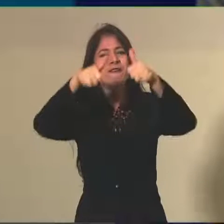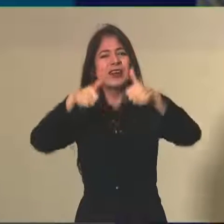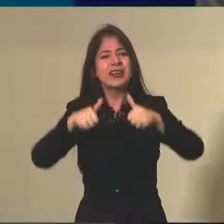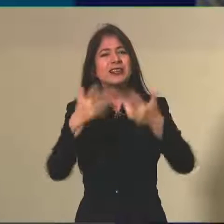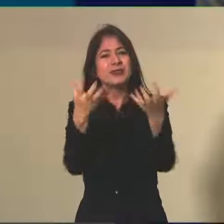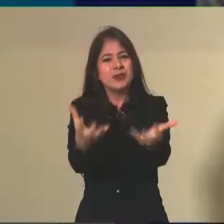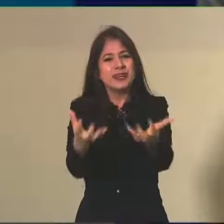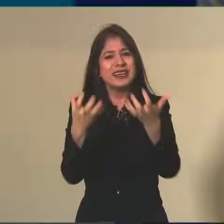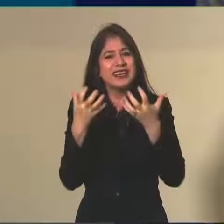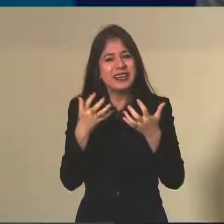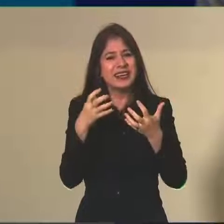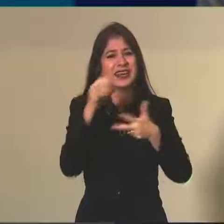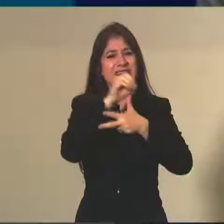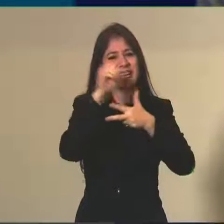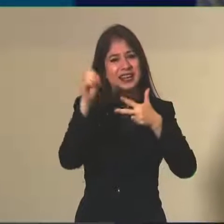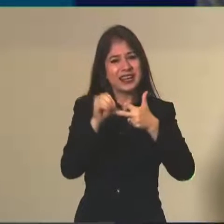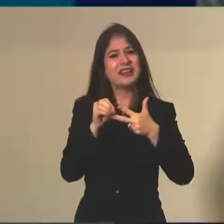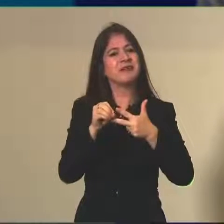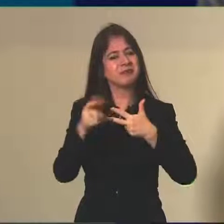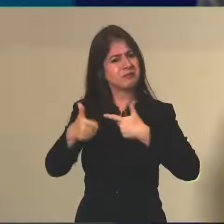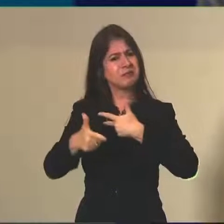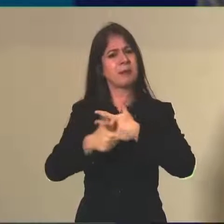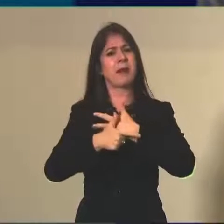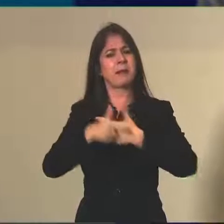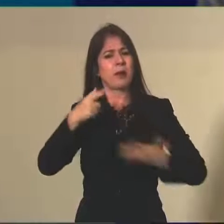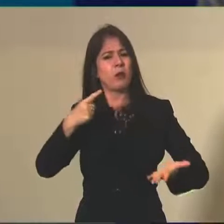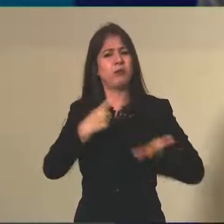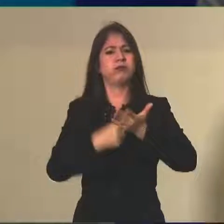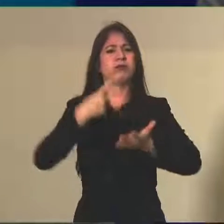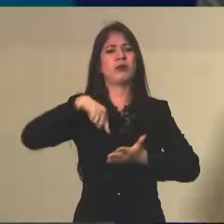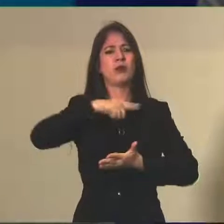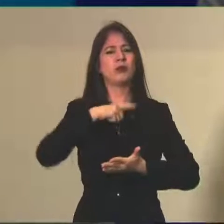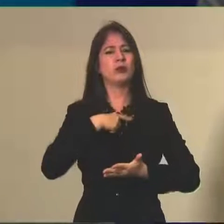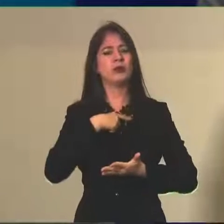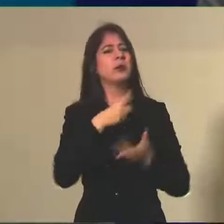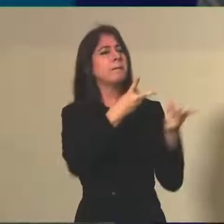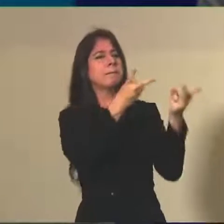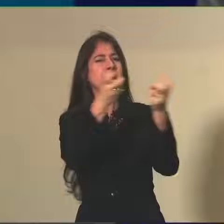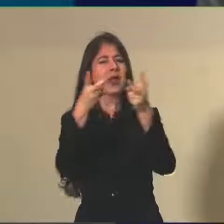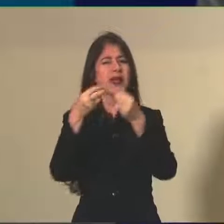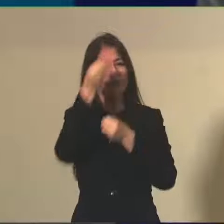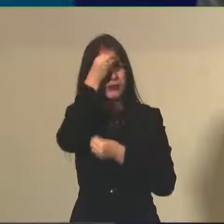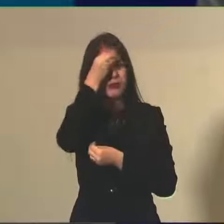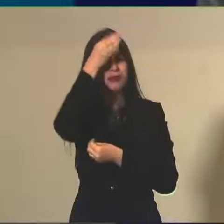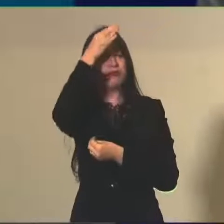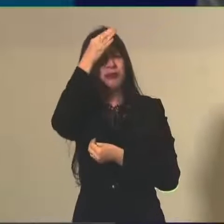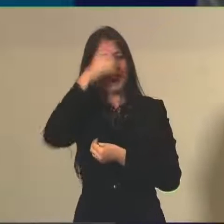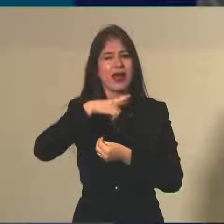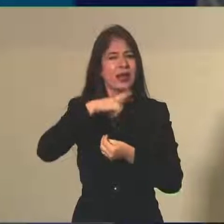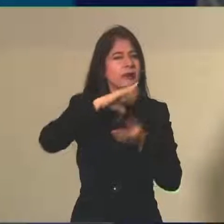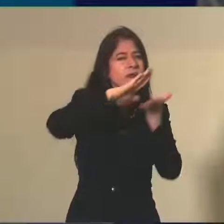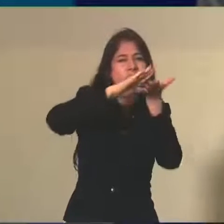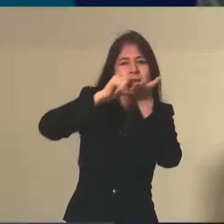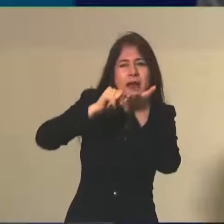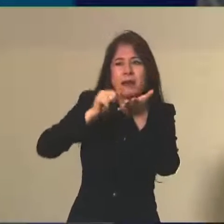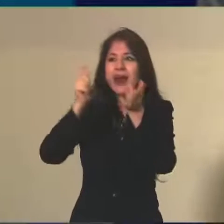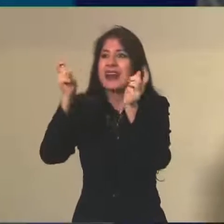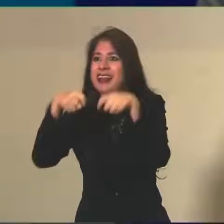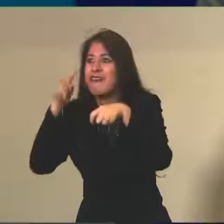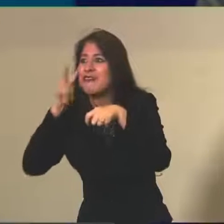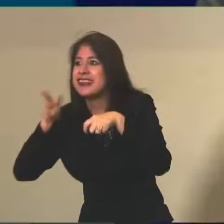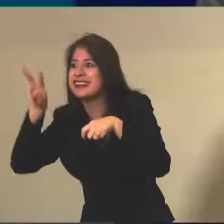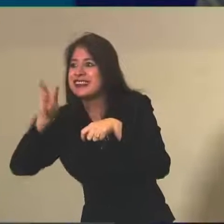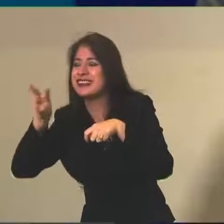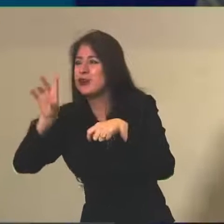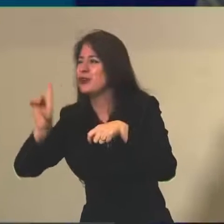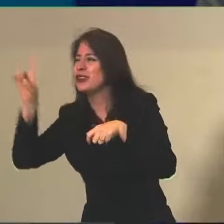querer que o Enem cumpra o seu papel de avaliar conhecimentos e não filtrar os alunos por visão de mundo. Então, se um aluno pensa